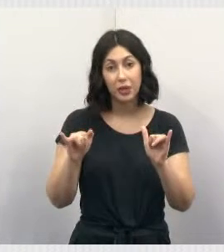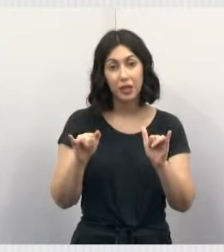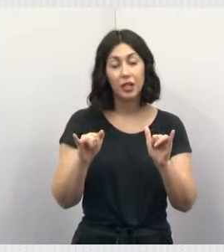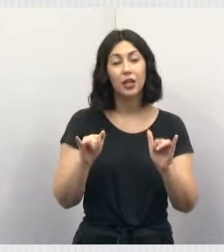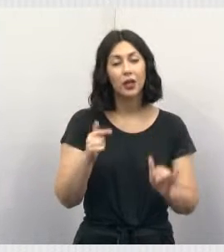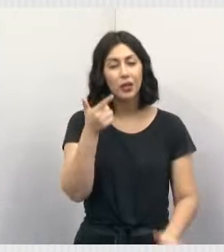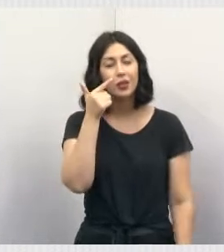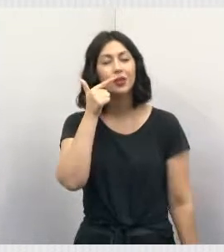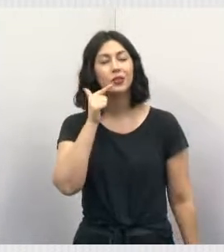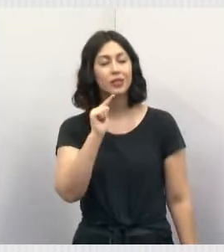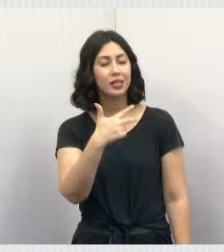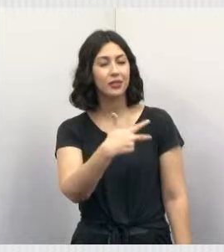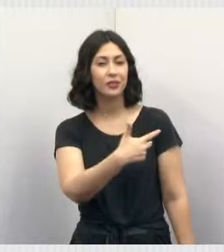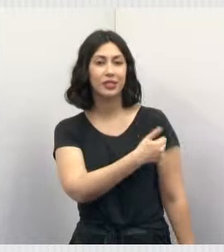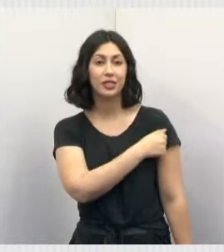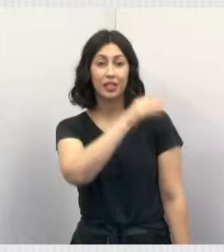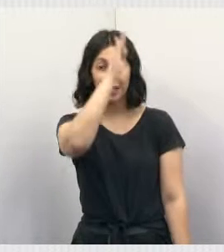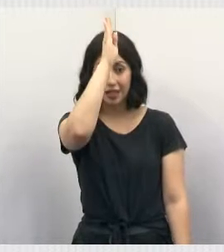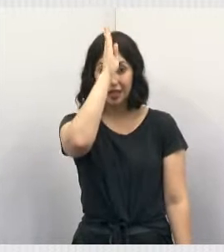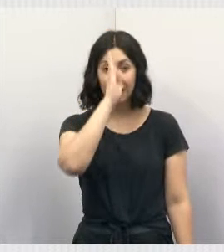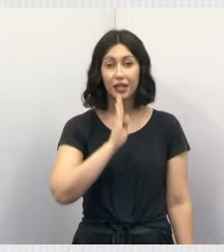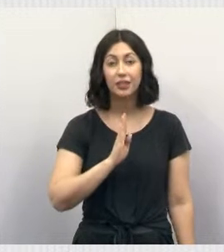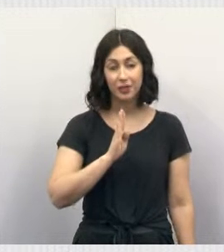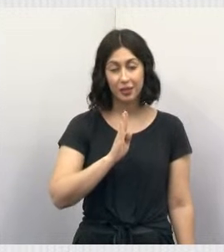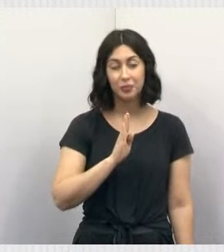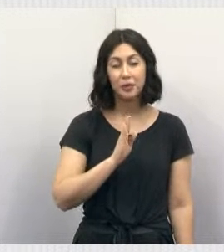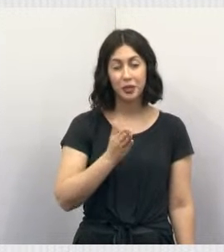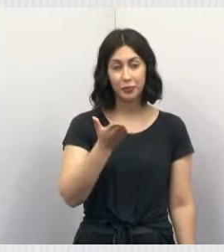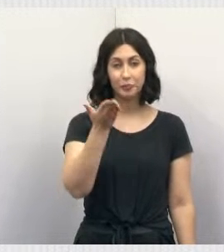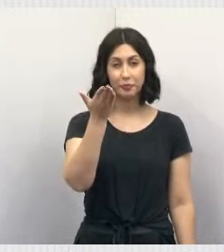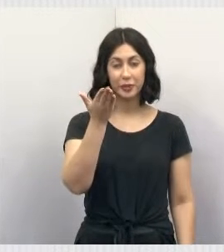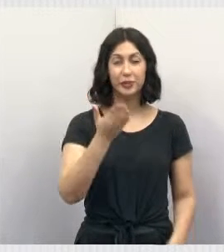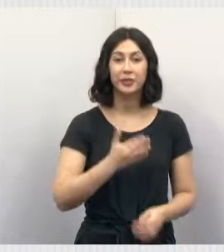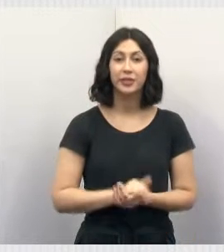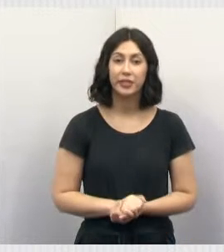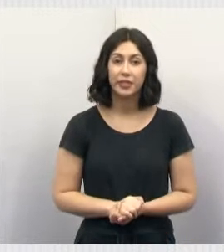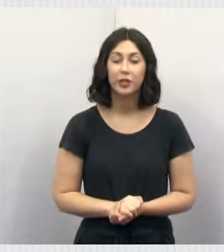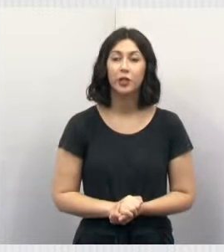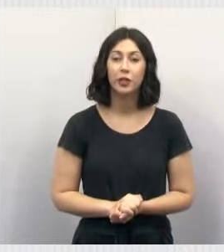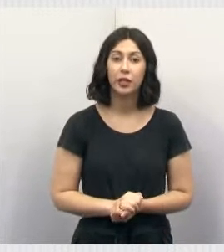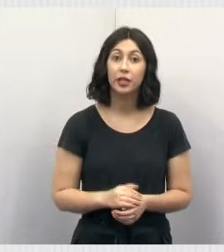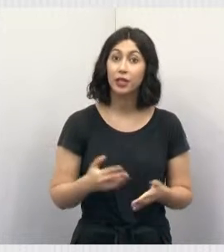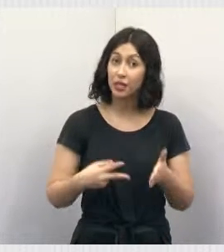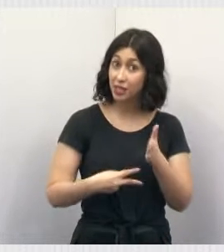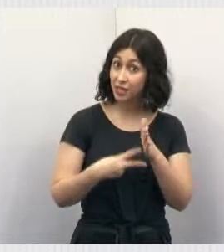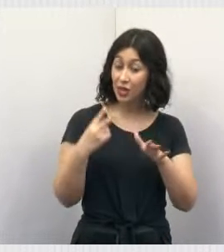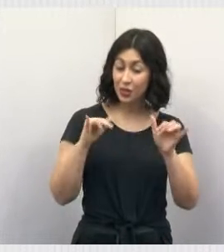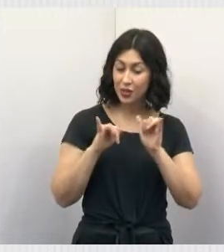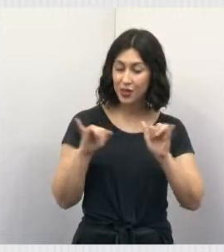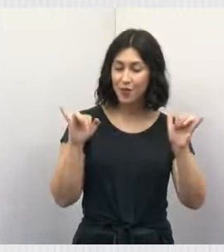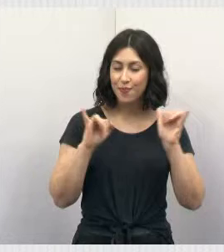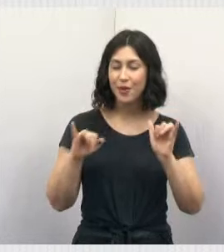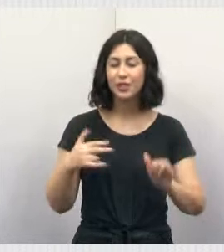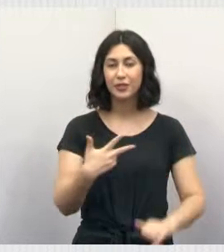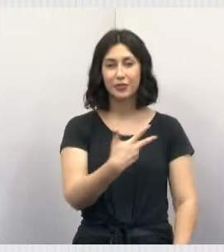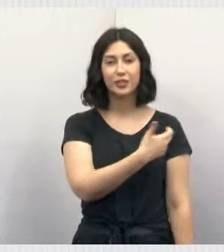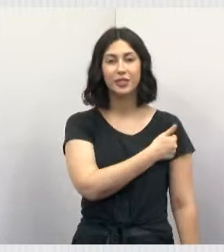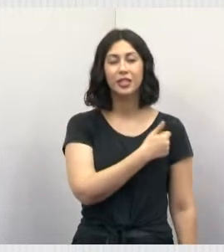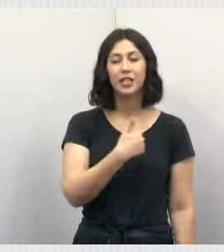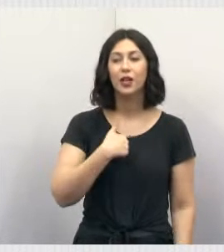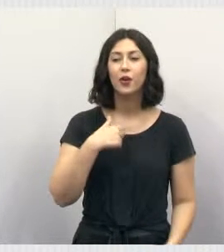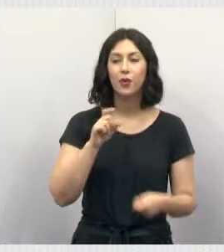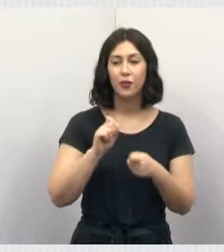vão chegar as vacinas gratuitamente para você, munícipe. Tá bom? Então, é a segunda campanha de vacinação que eu